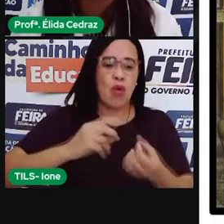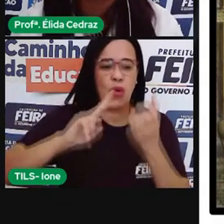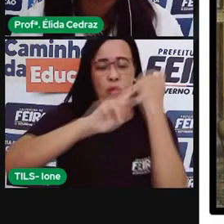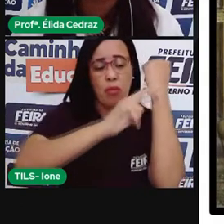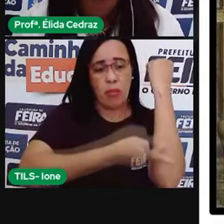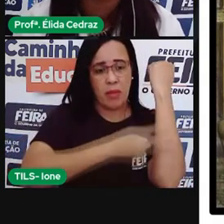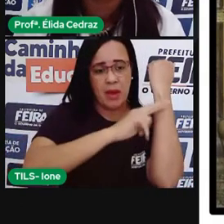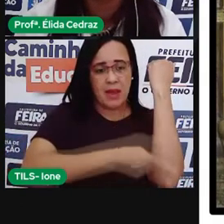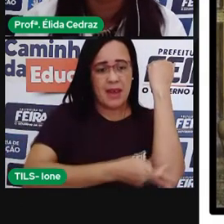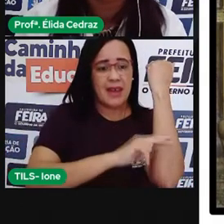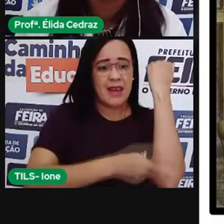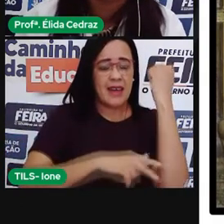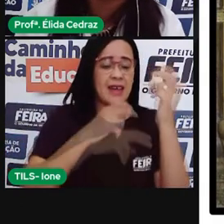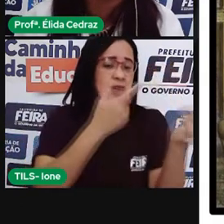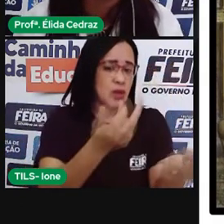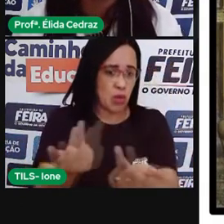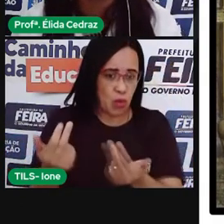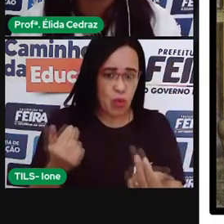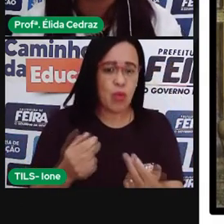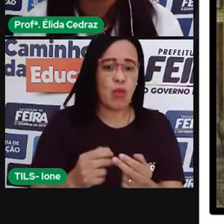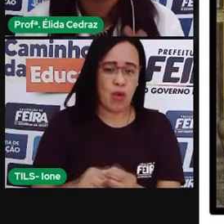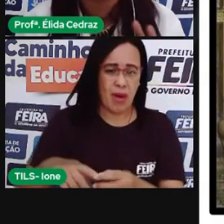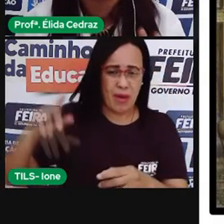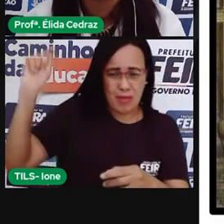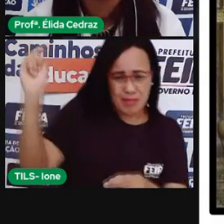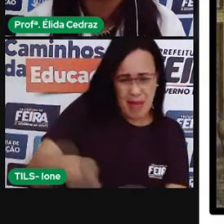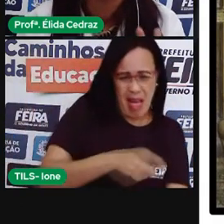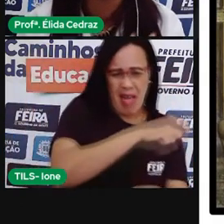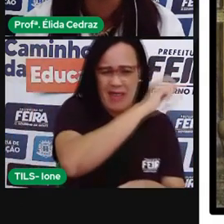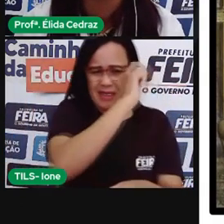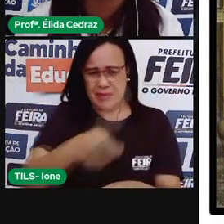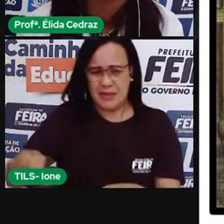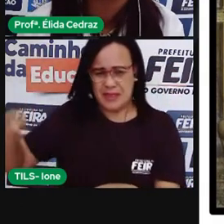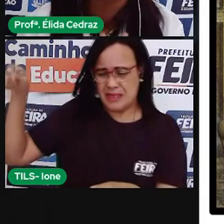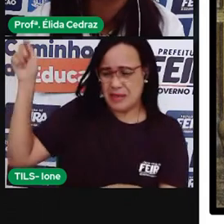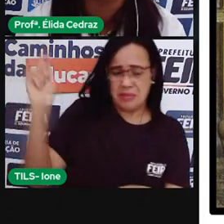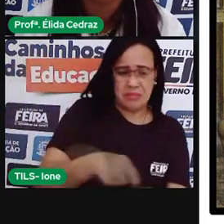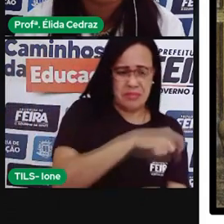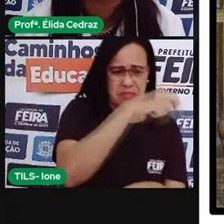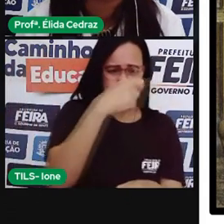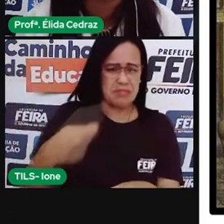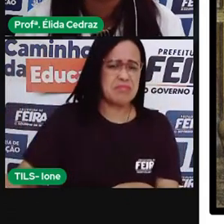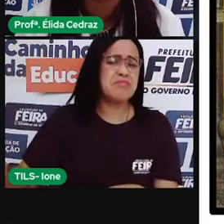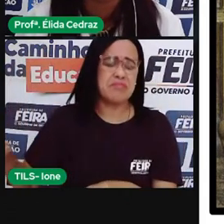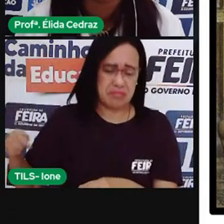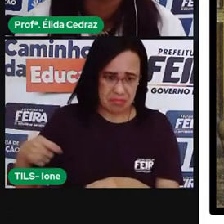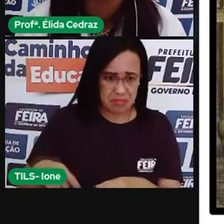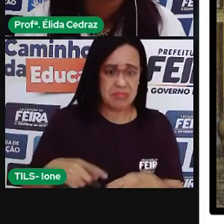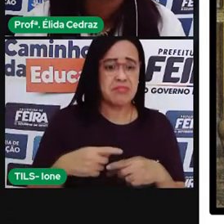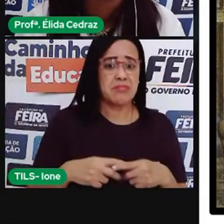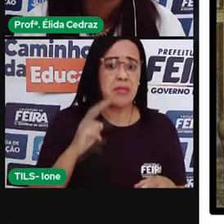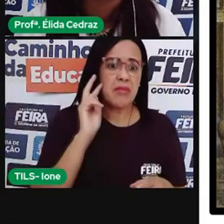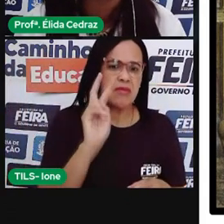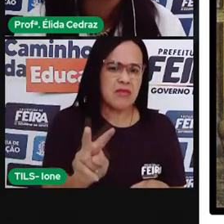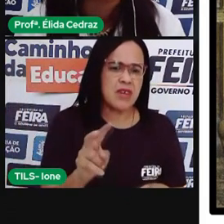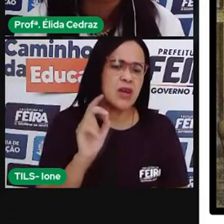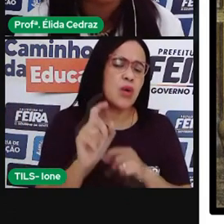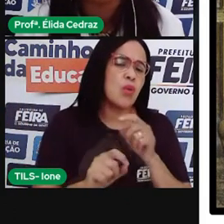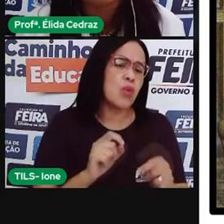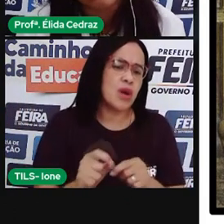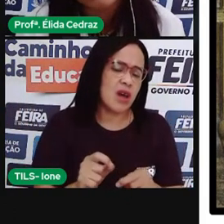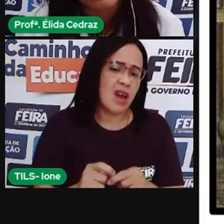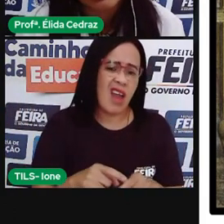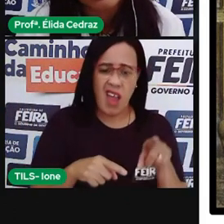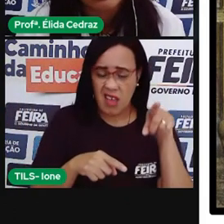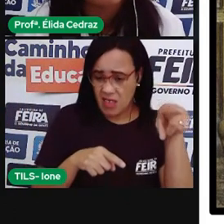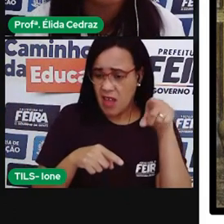escravos fujões capturados, eles eram surrados para ficar como exemplo para os outros não quererem fugir, e também onde eles